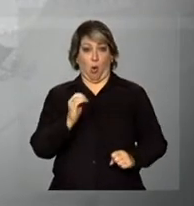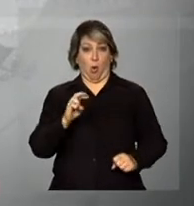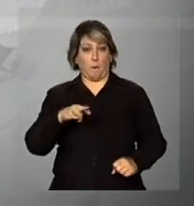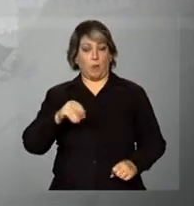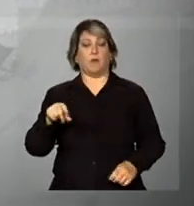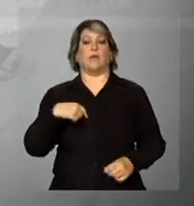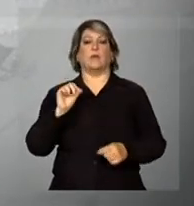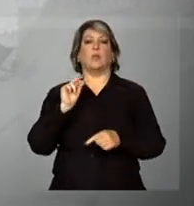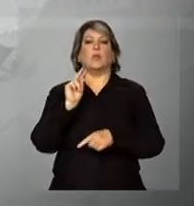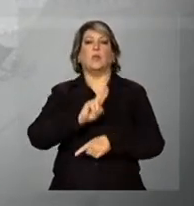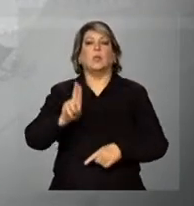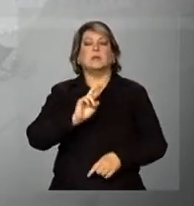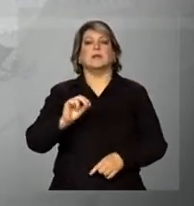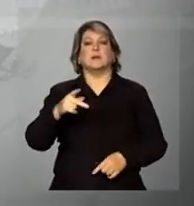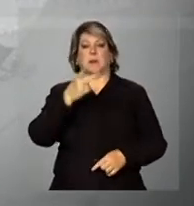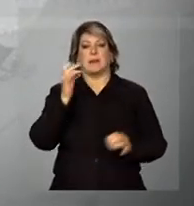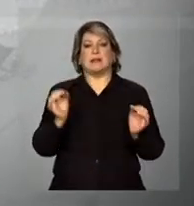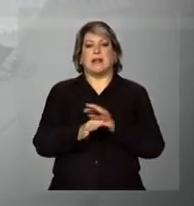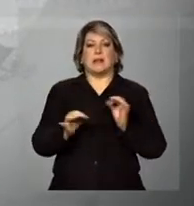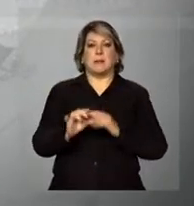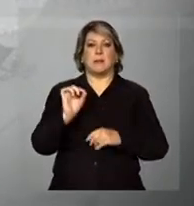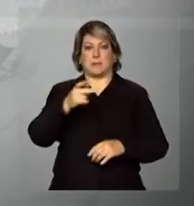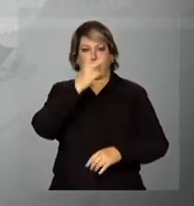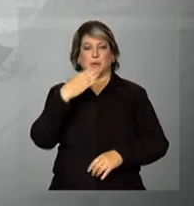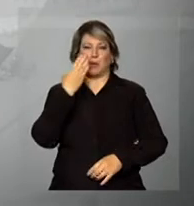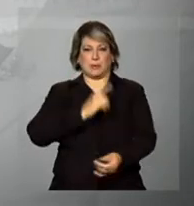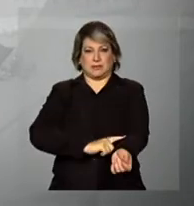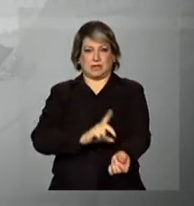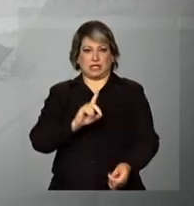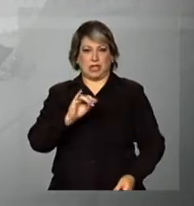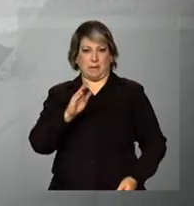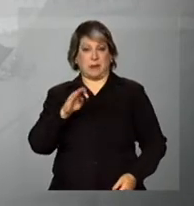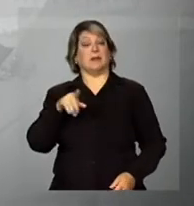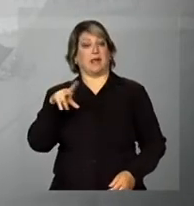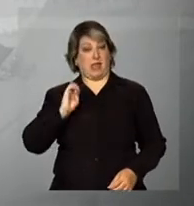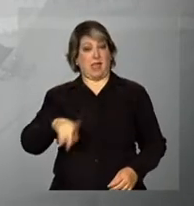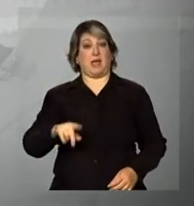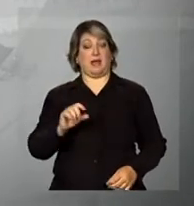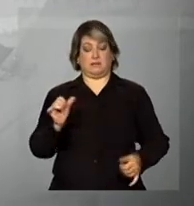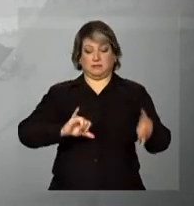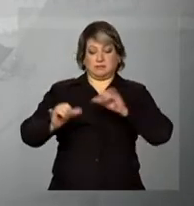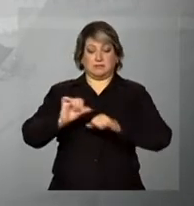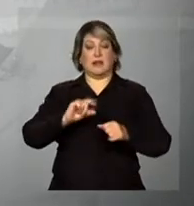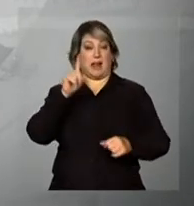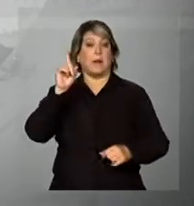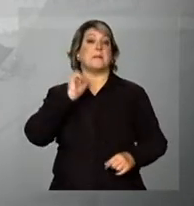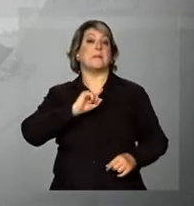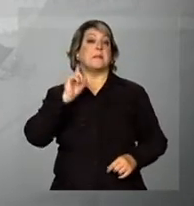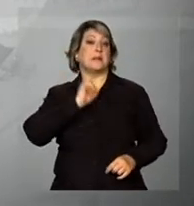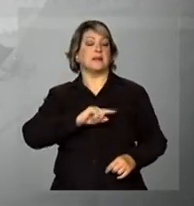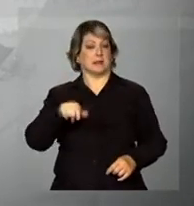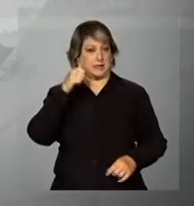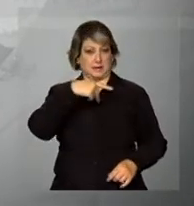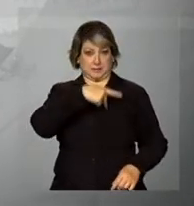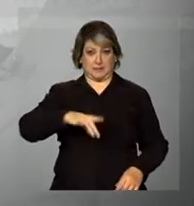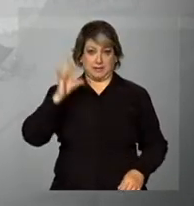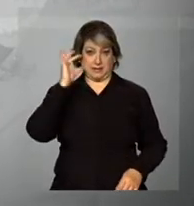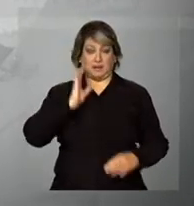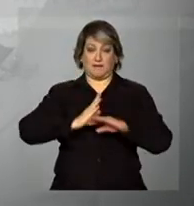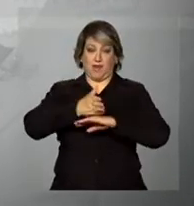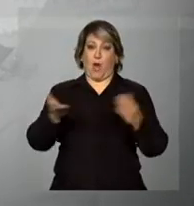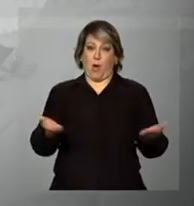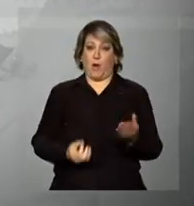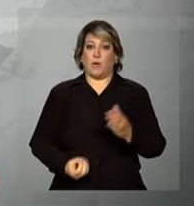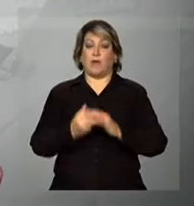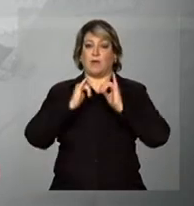do diabetes será feita em um laboratório que será construído em Minas Gerais. A presidenta, Dilma Rousseff, vai participar hoje do